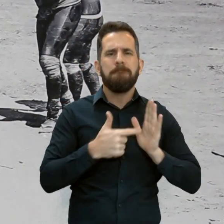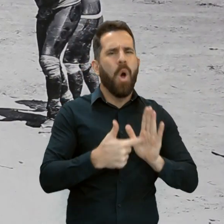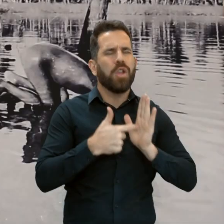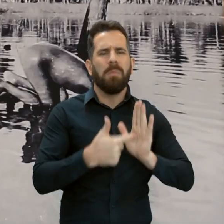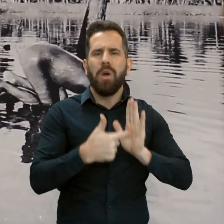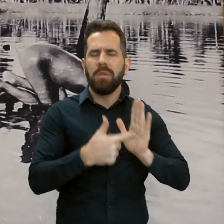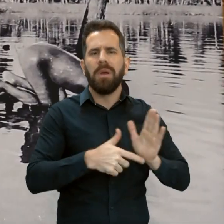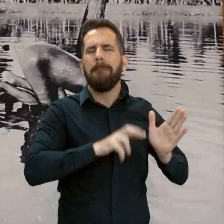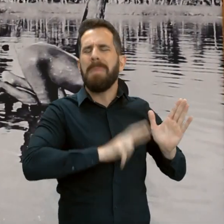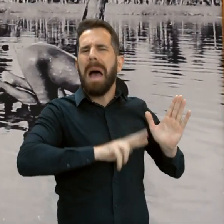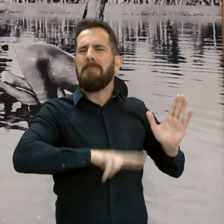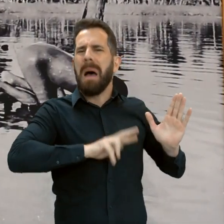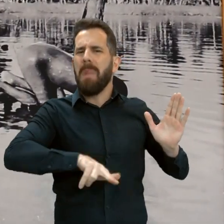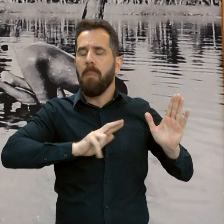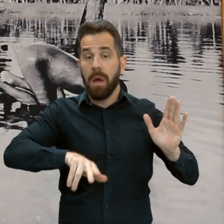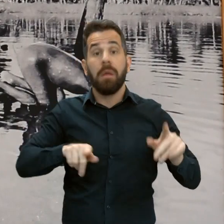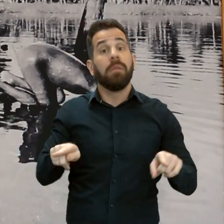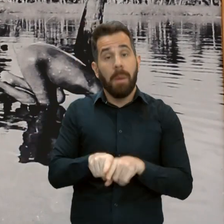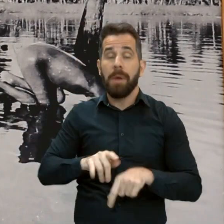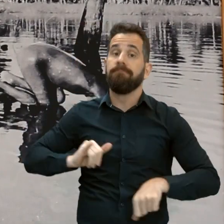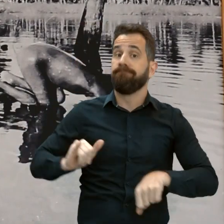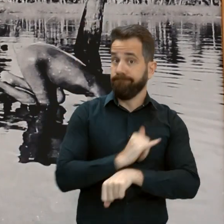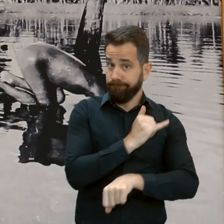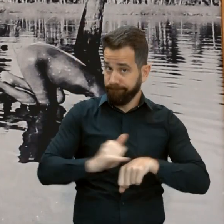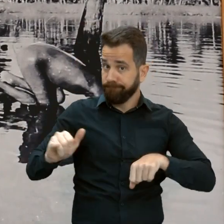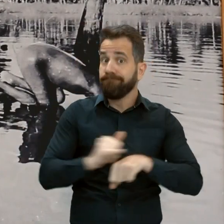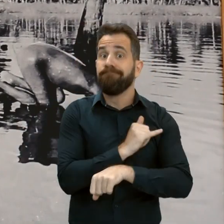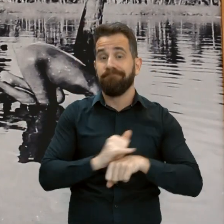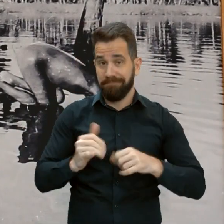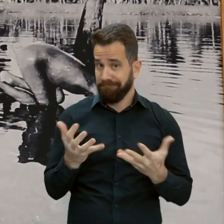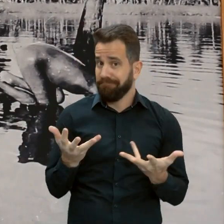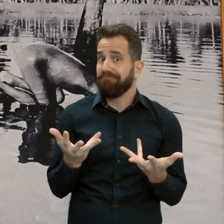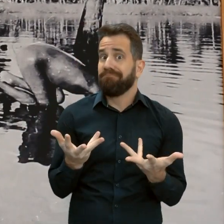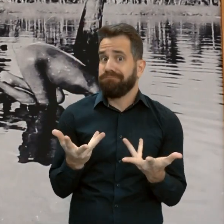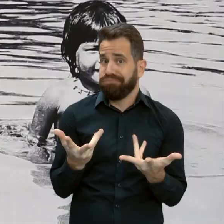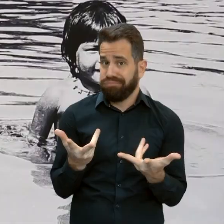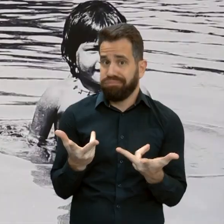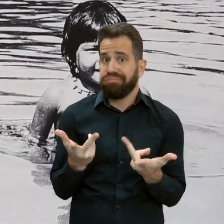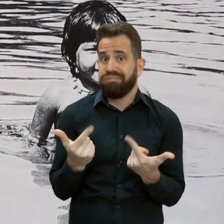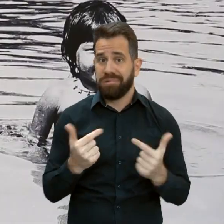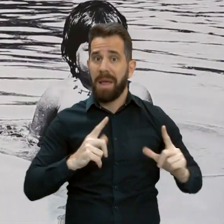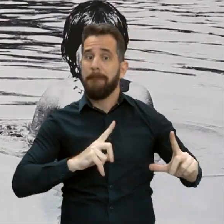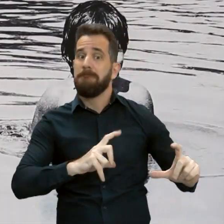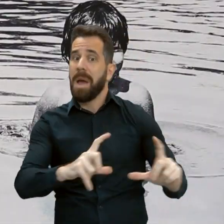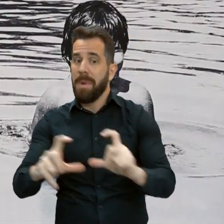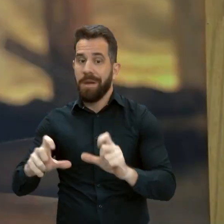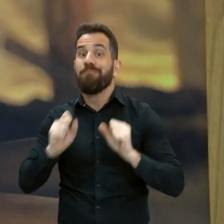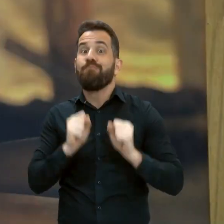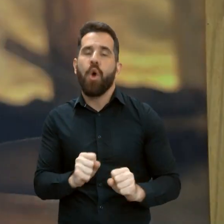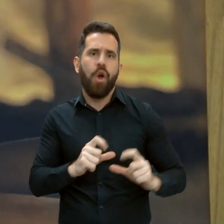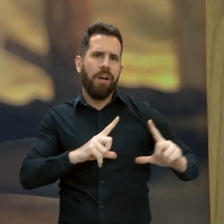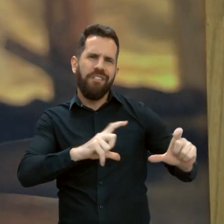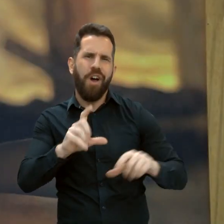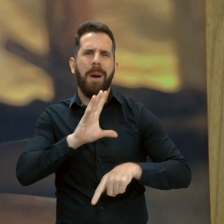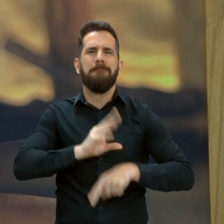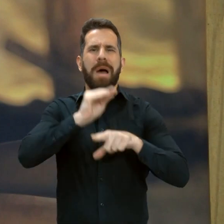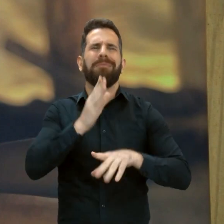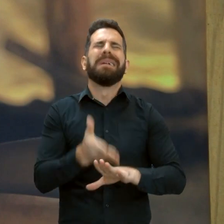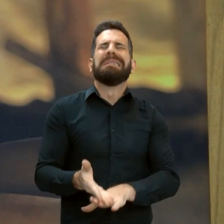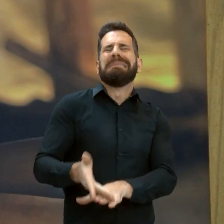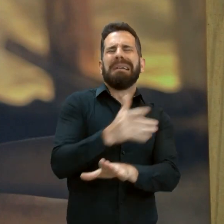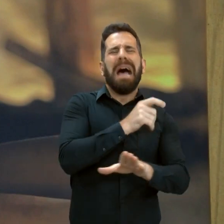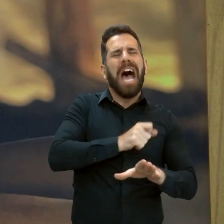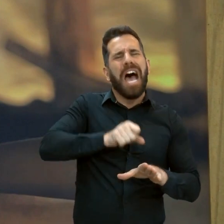coisas, inclusive a técnica. A gente podia mostrar a fotografia analógica e a fotografia